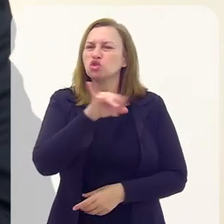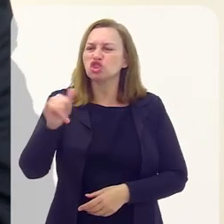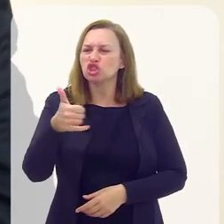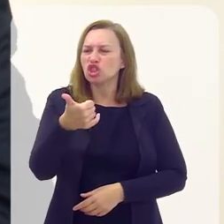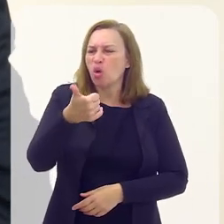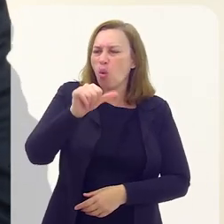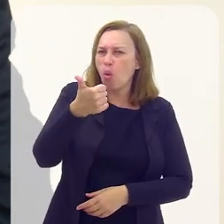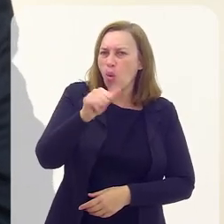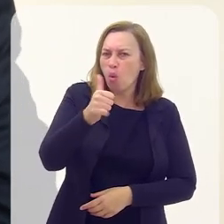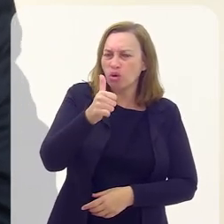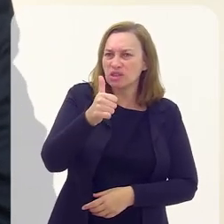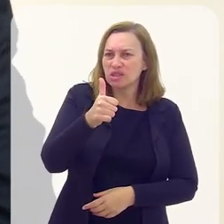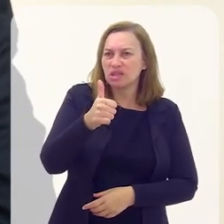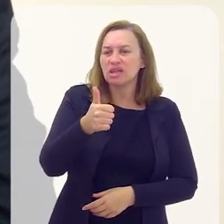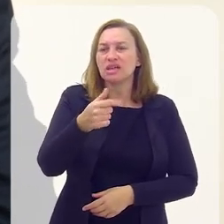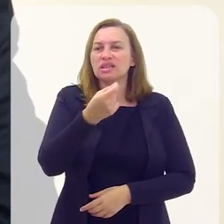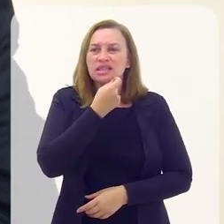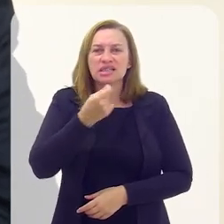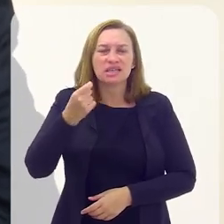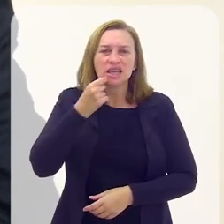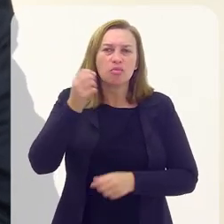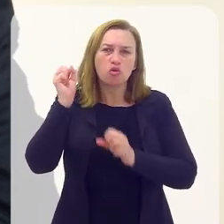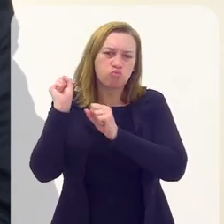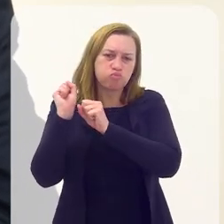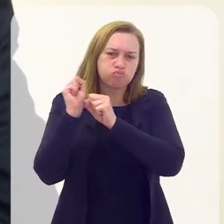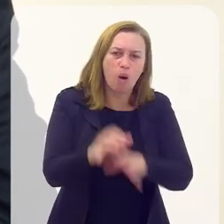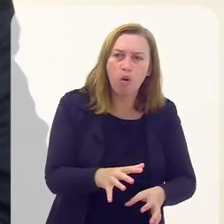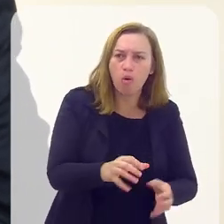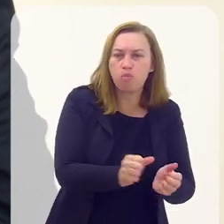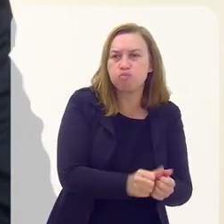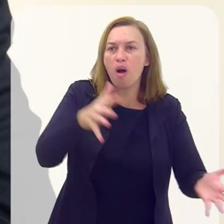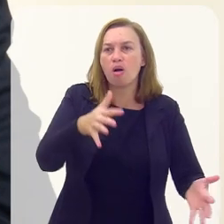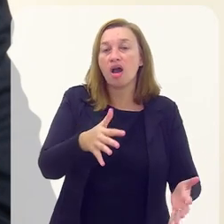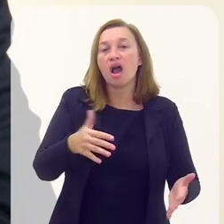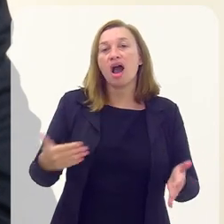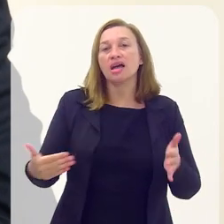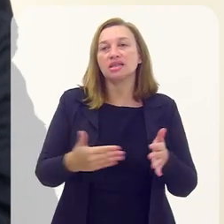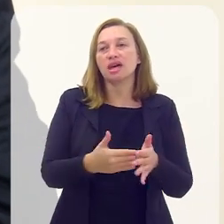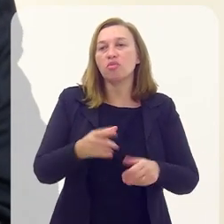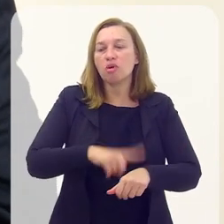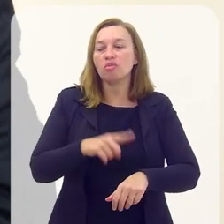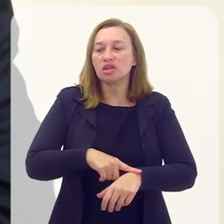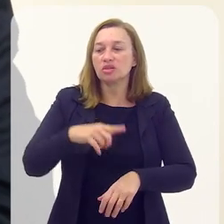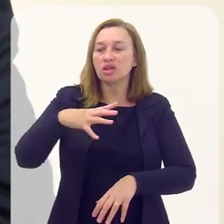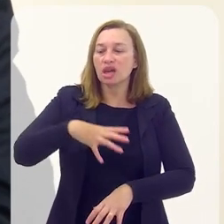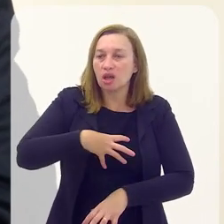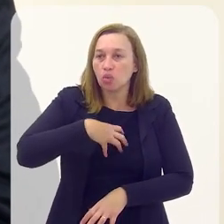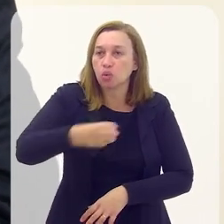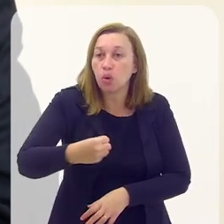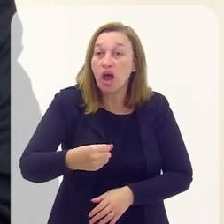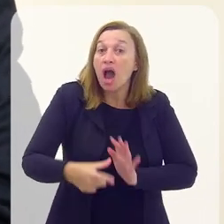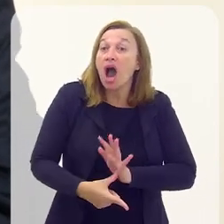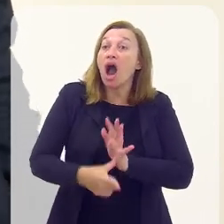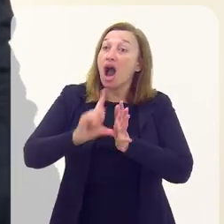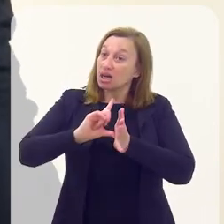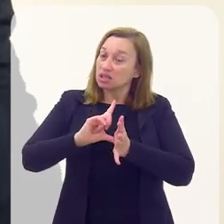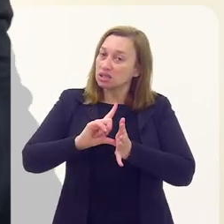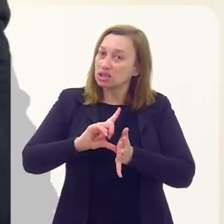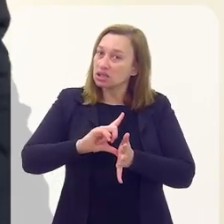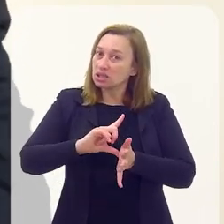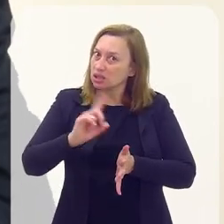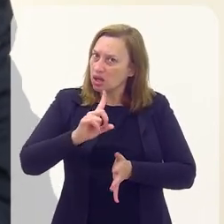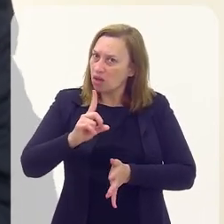no dia 11 de setembro de 1973, até que ele se suicida. E, antes, ele disse isso. Não